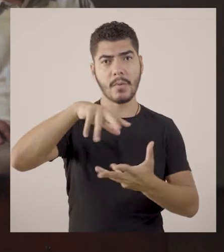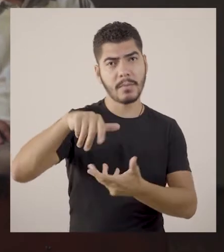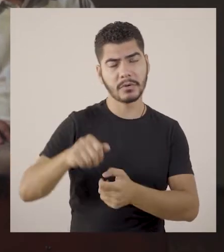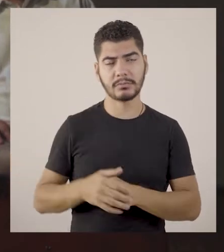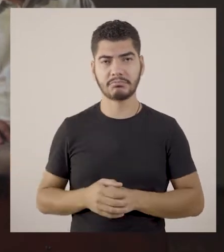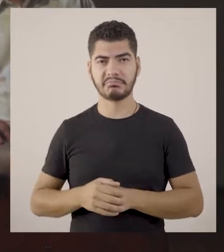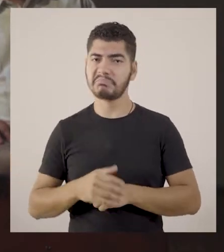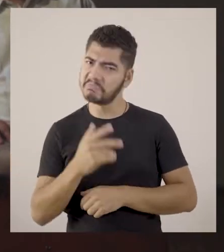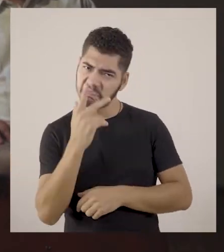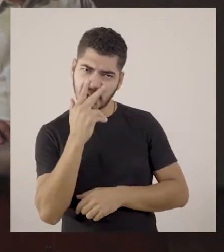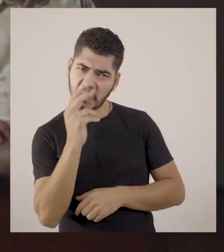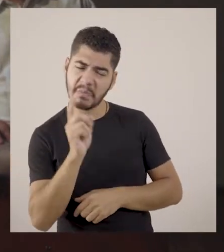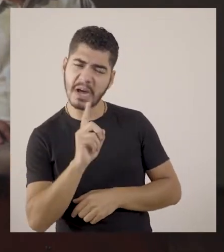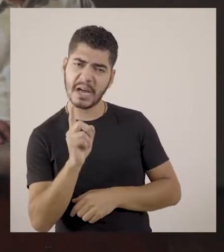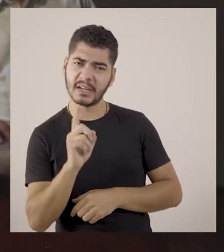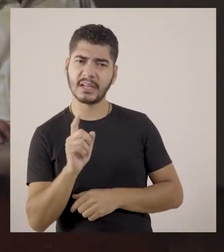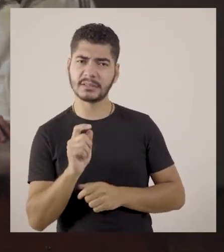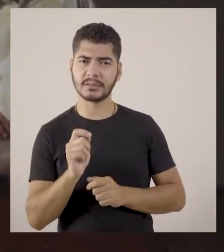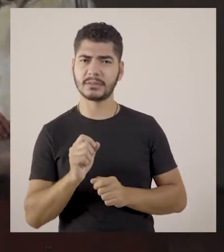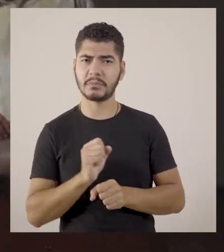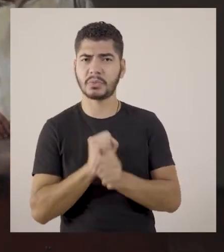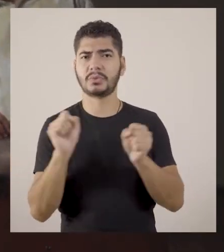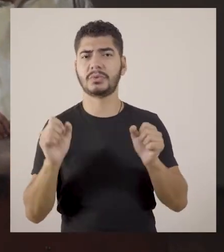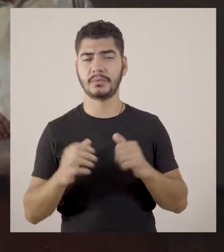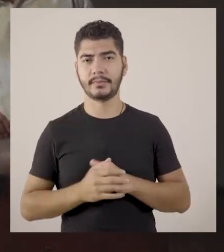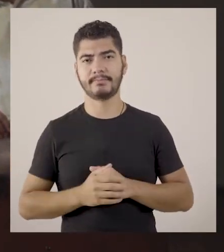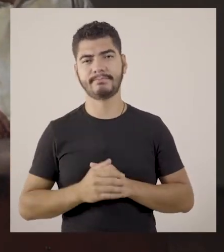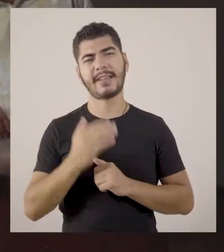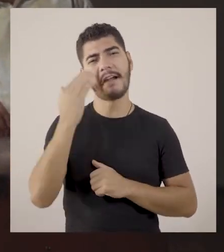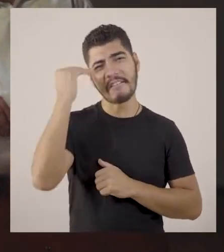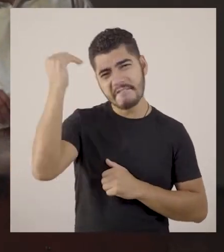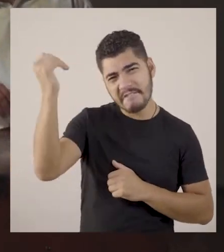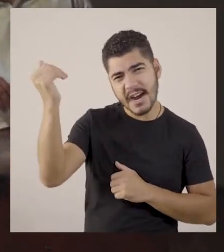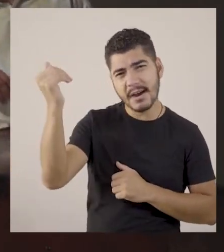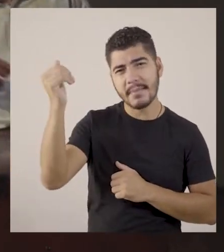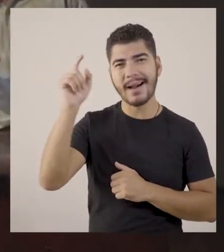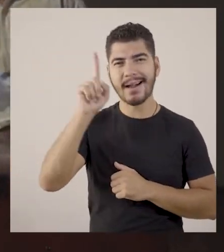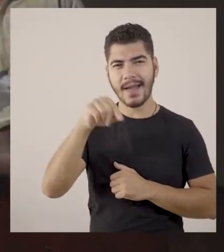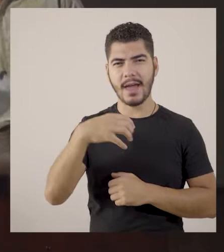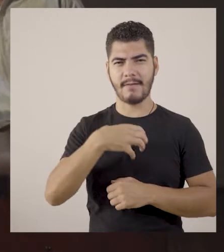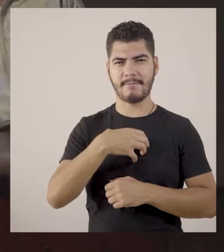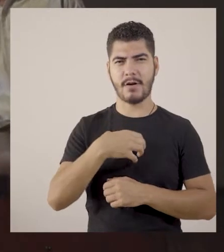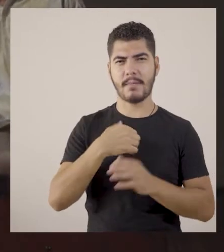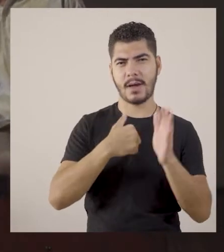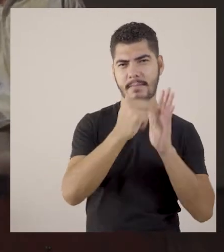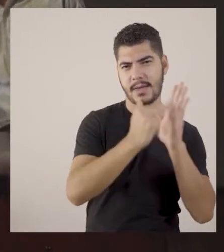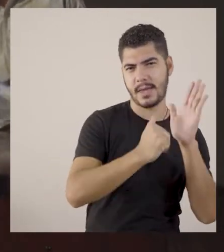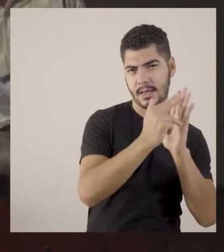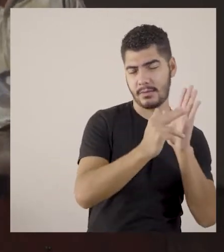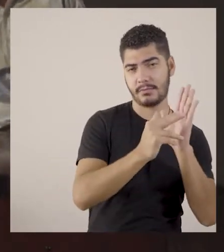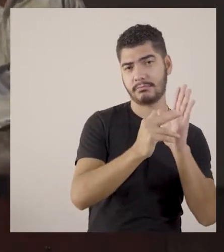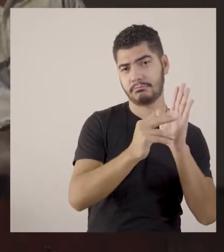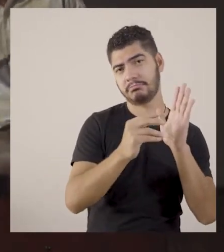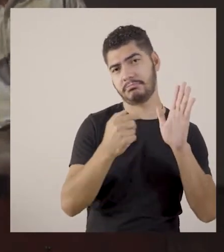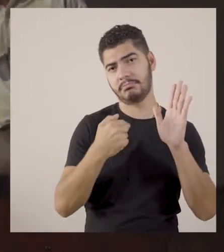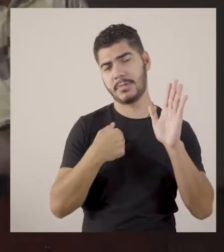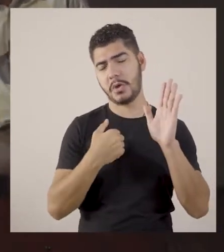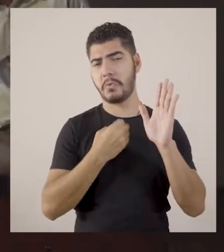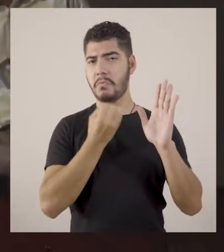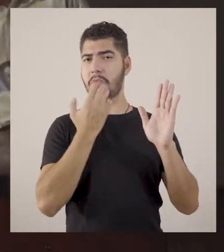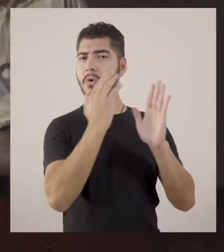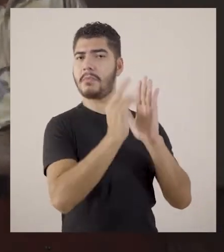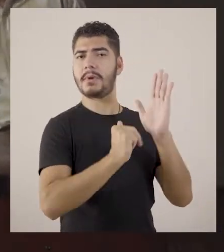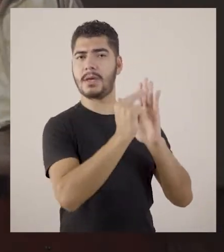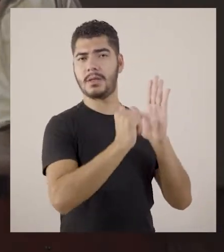Não me parece inacreditável. É que essa fama não viria da maneira como eu pinto. Embora fosse um